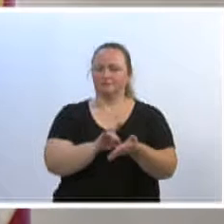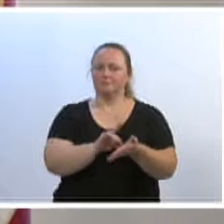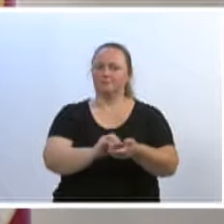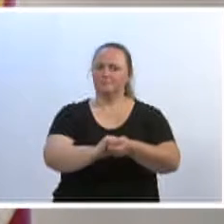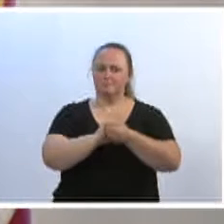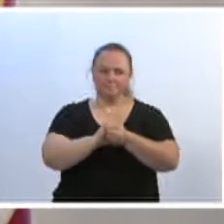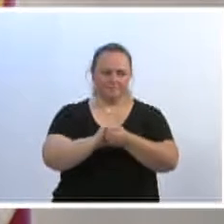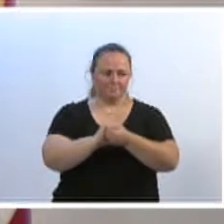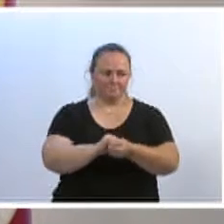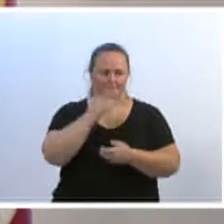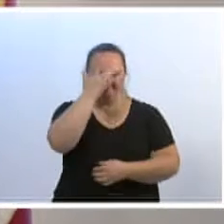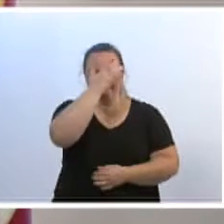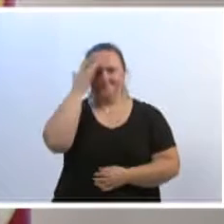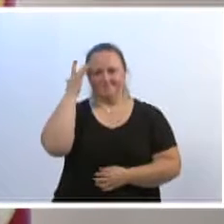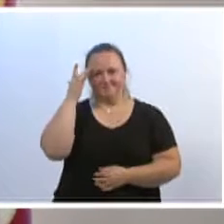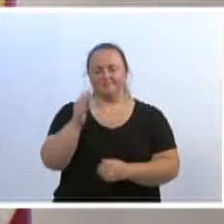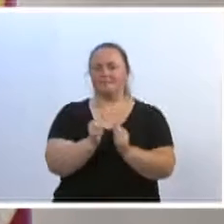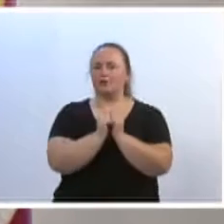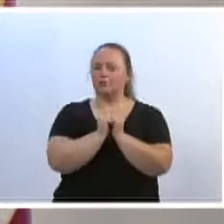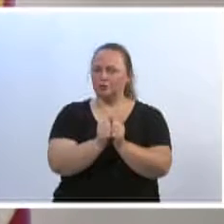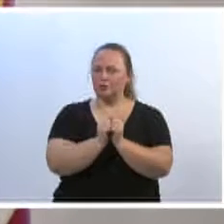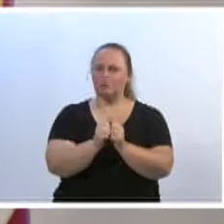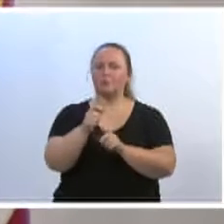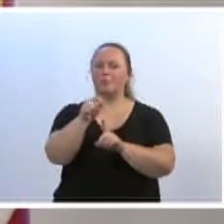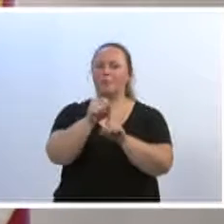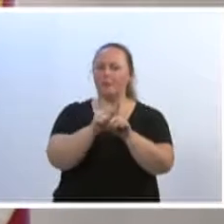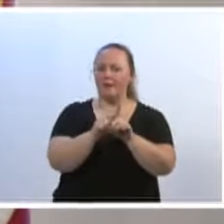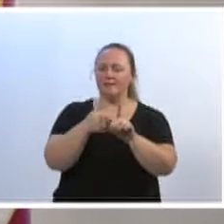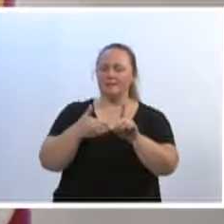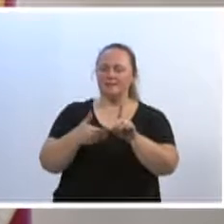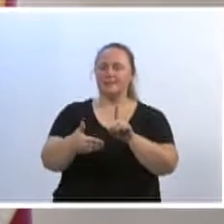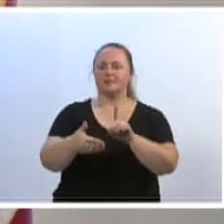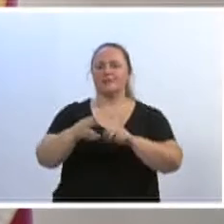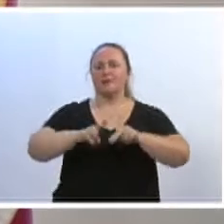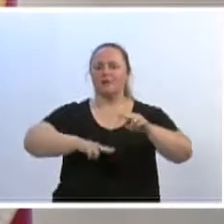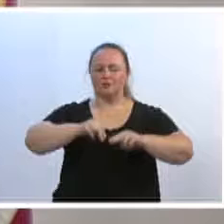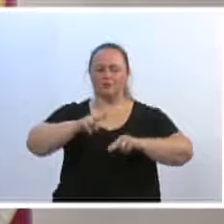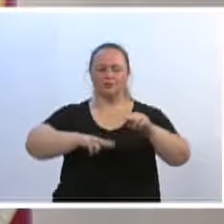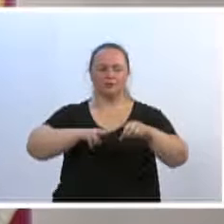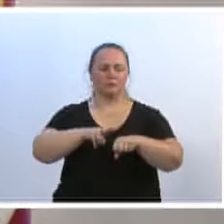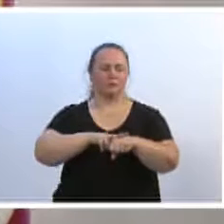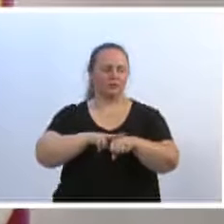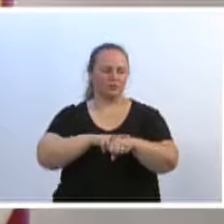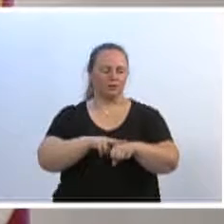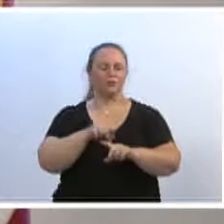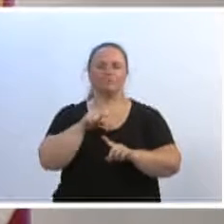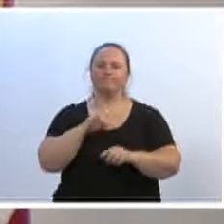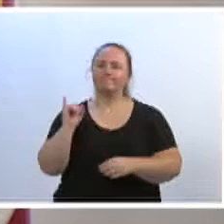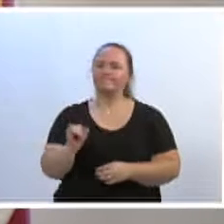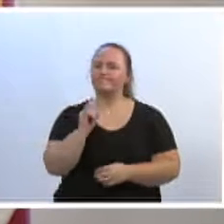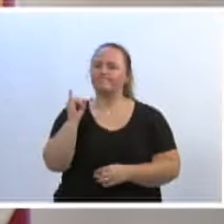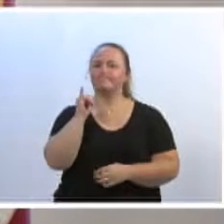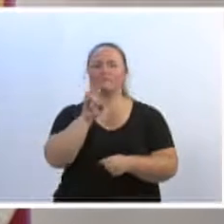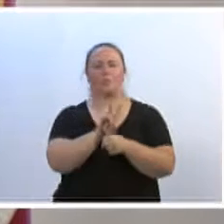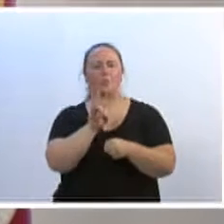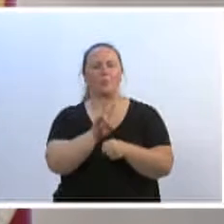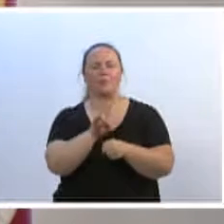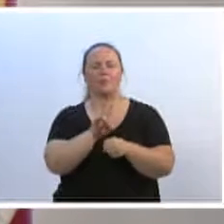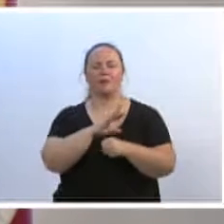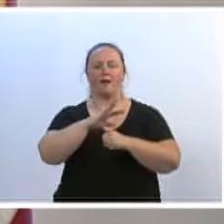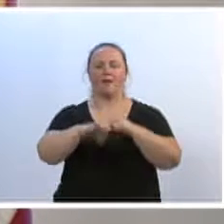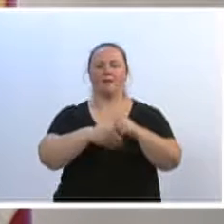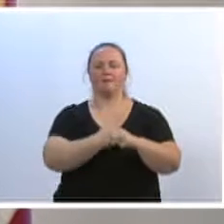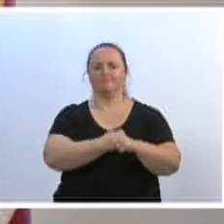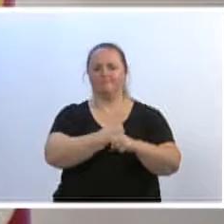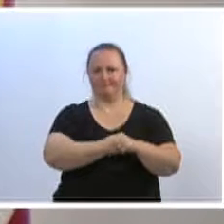pessoas e que, nesse mês, o junho verde, um mês de conscientização à importância da preservação ao meio ambiente,